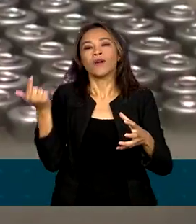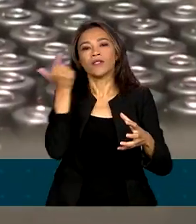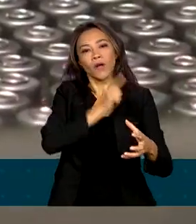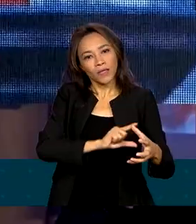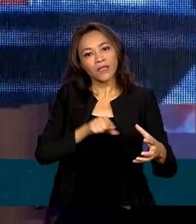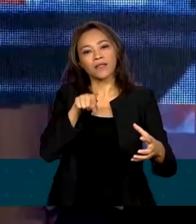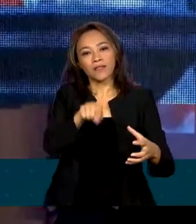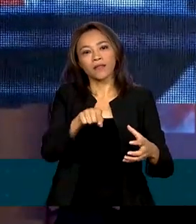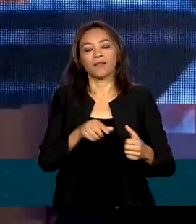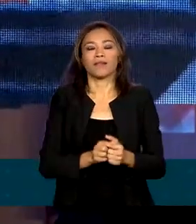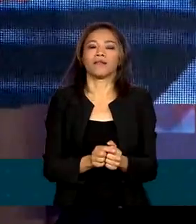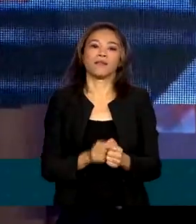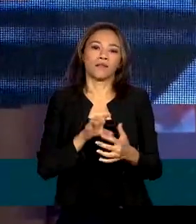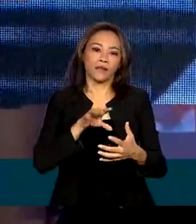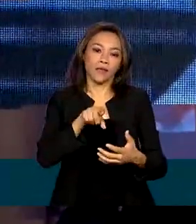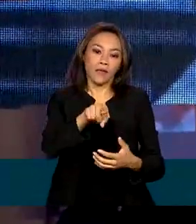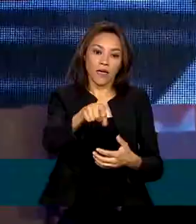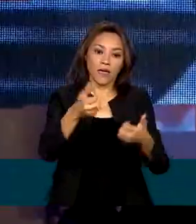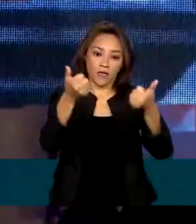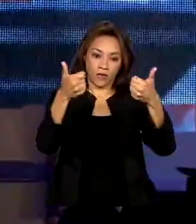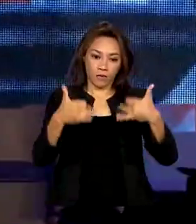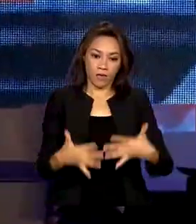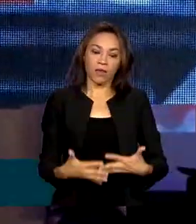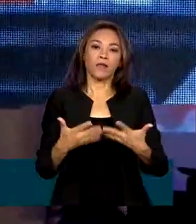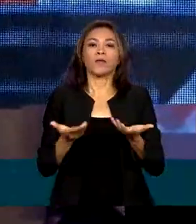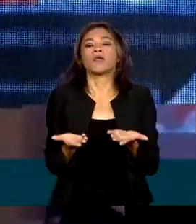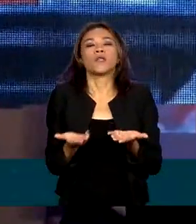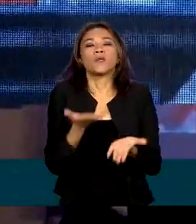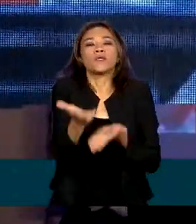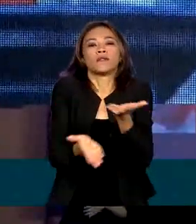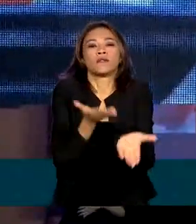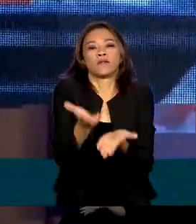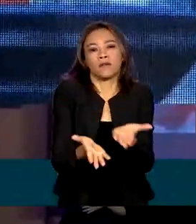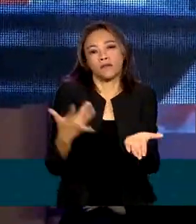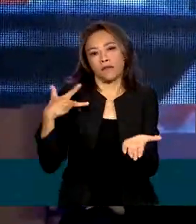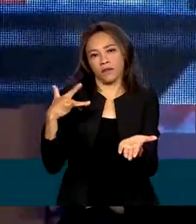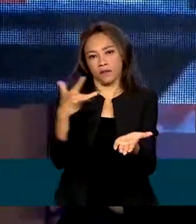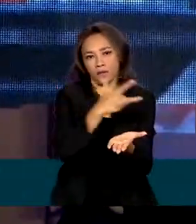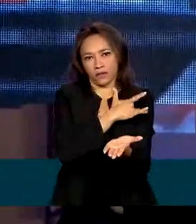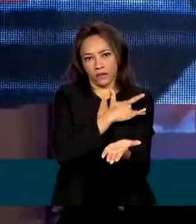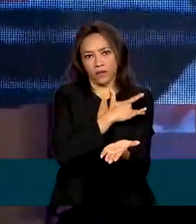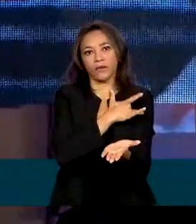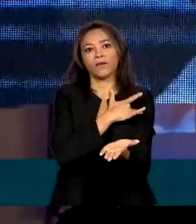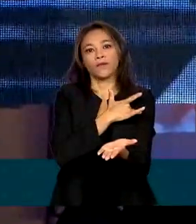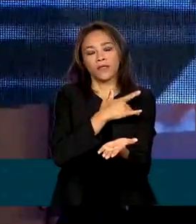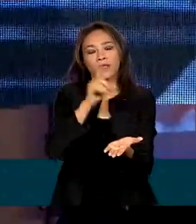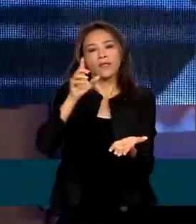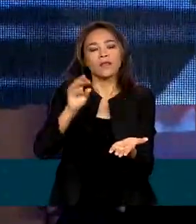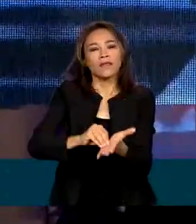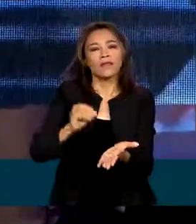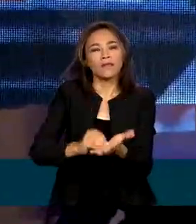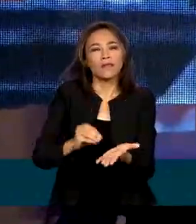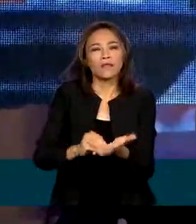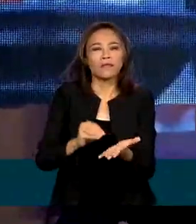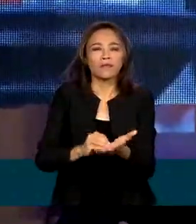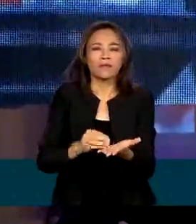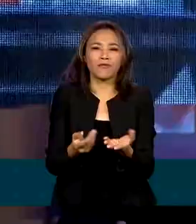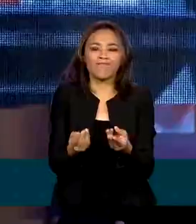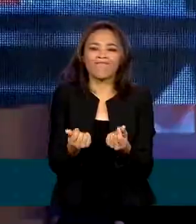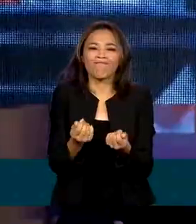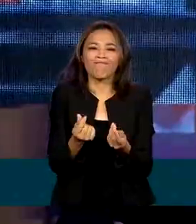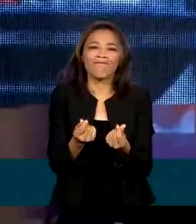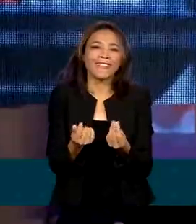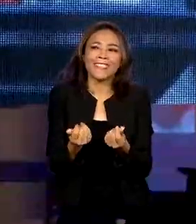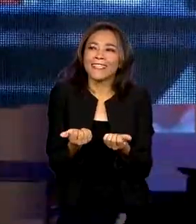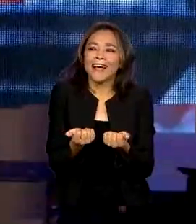realidade. Os serviços essenciais de saúde estão fora do alcance de pelo menos 50% da